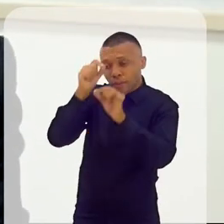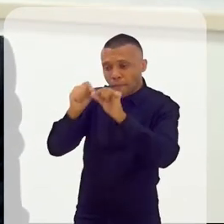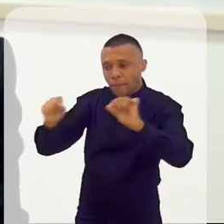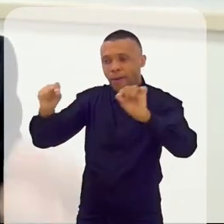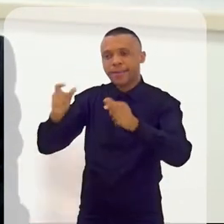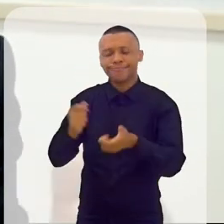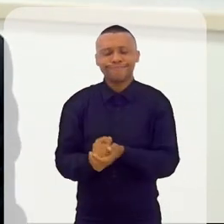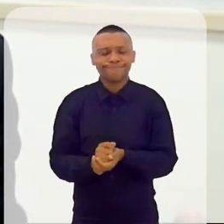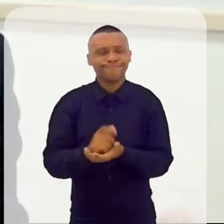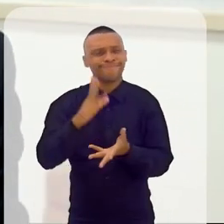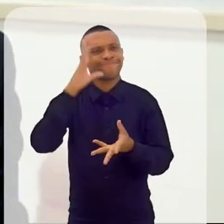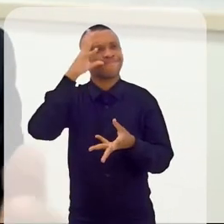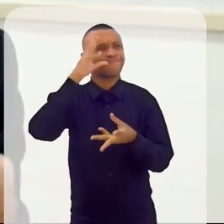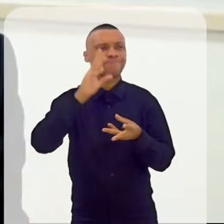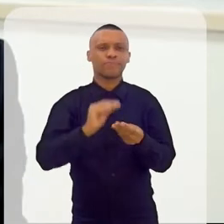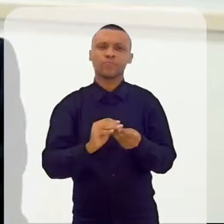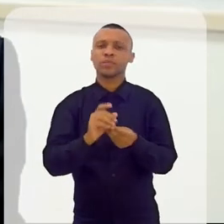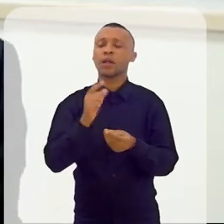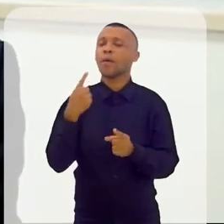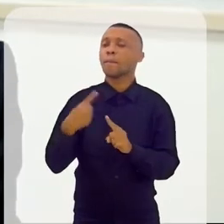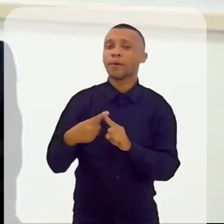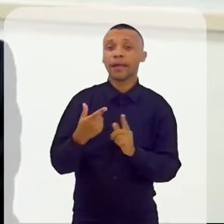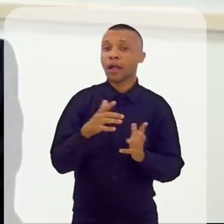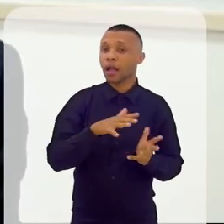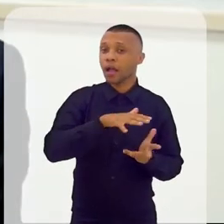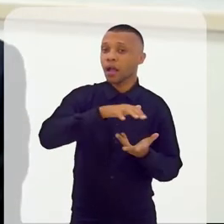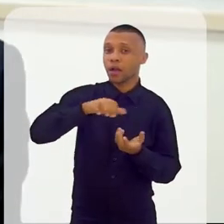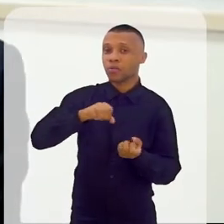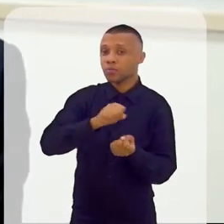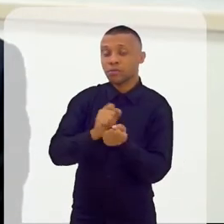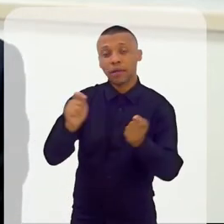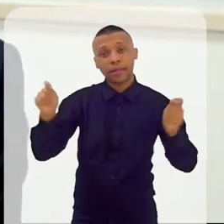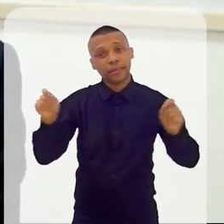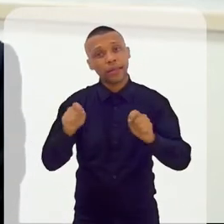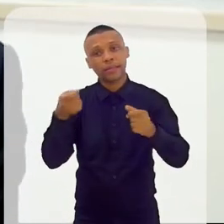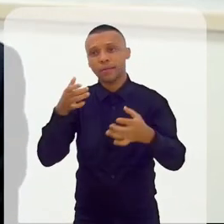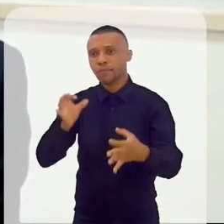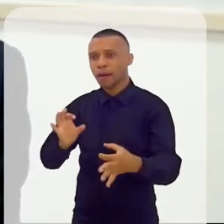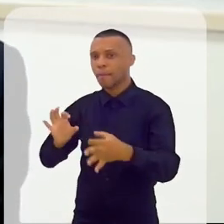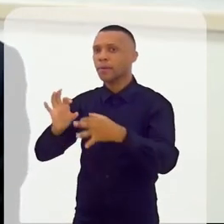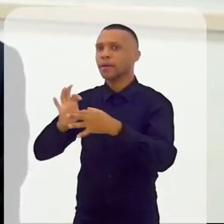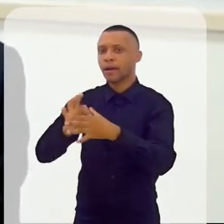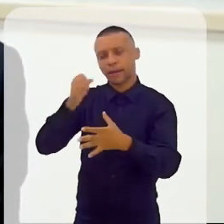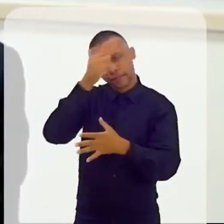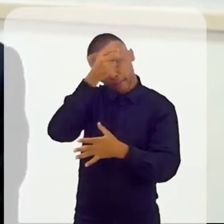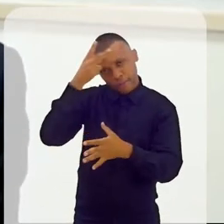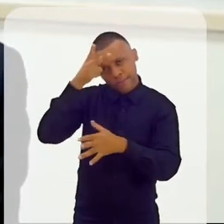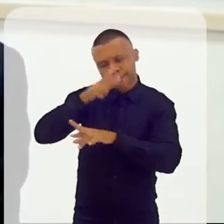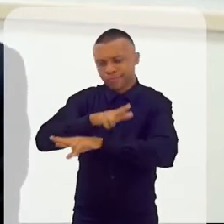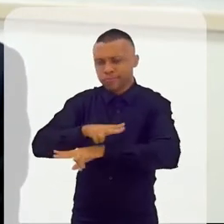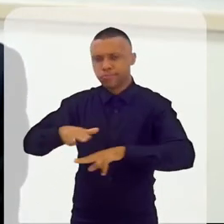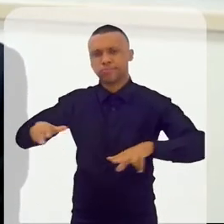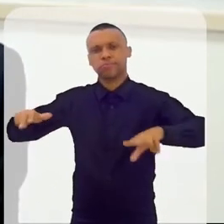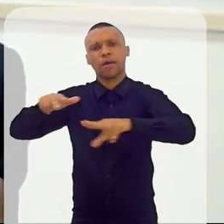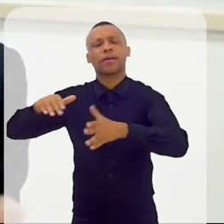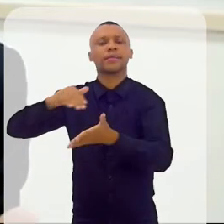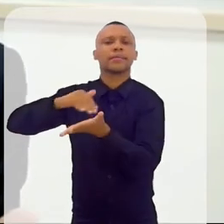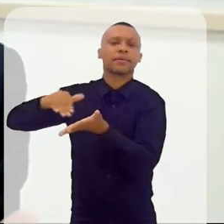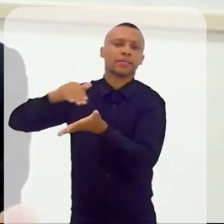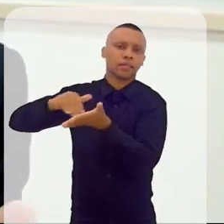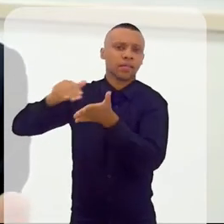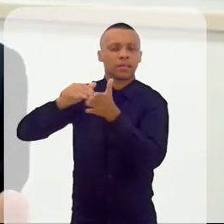eles também caem em si, porque a sustentabilidade dá para aplicar na prefeitura, nas mais variadas